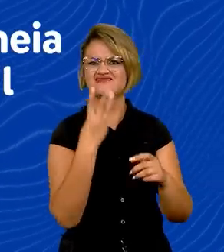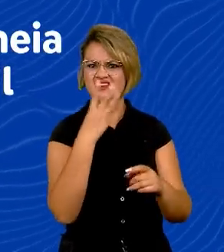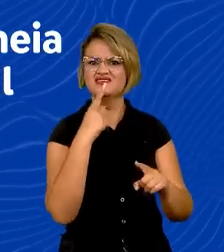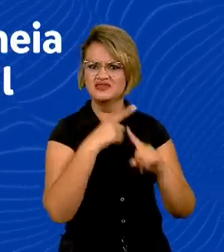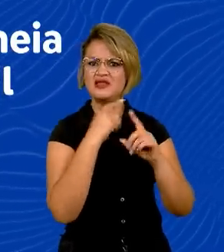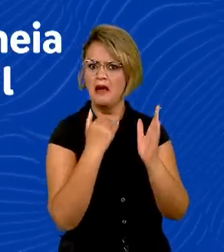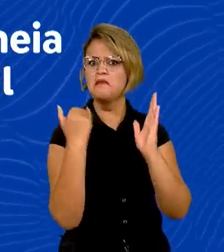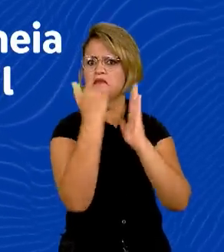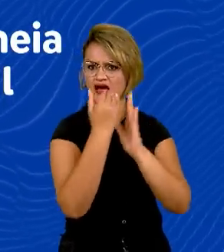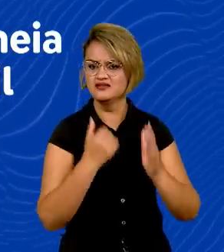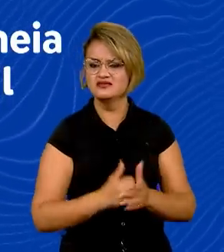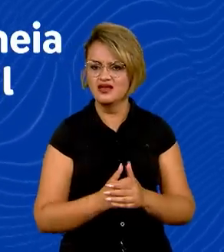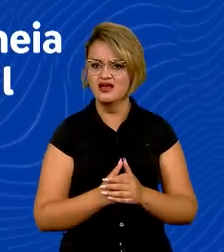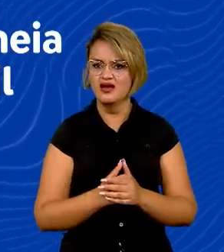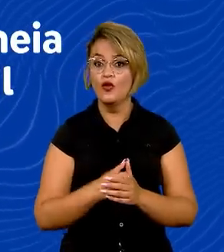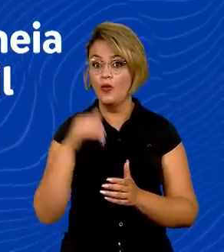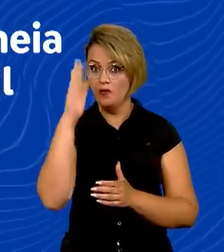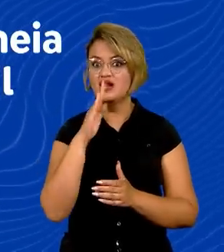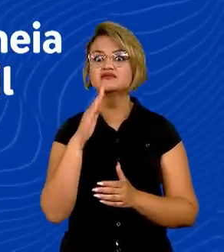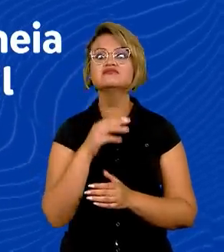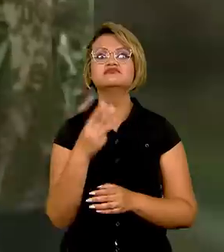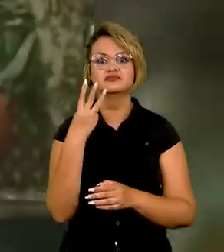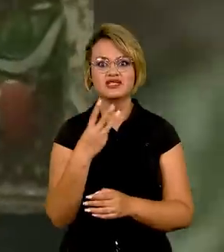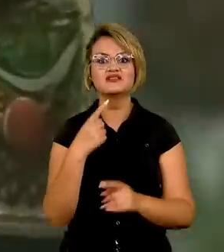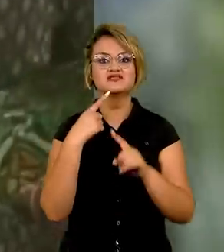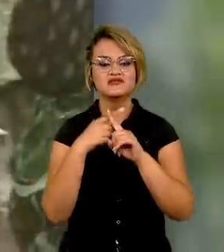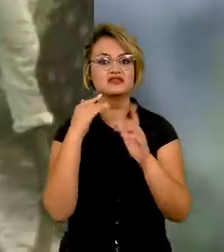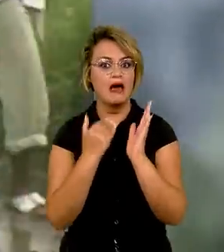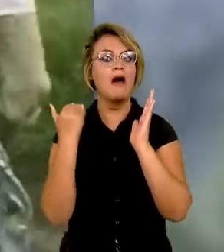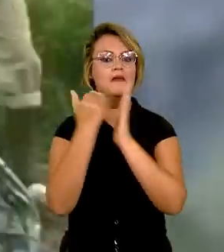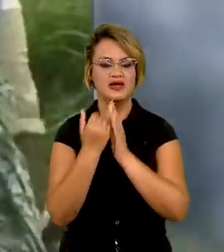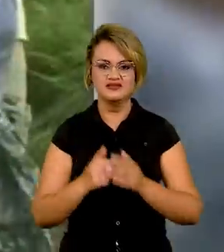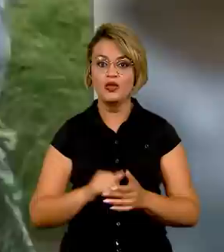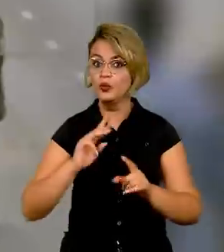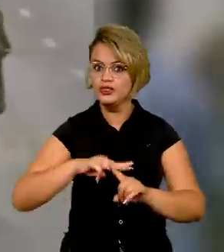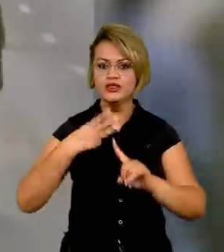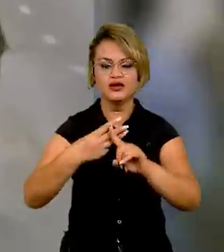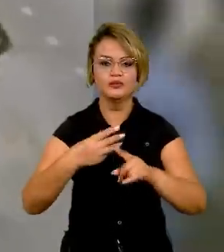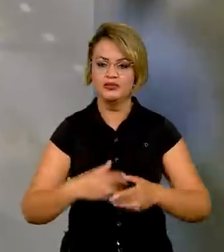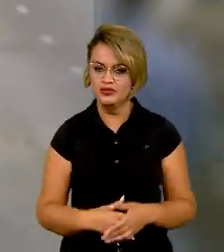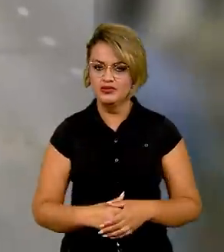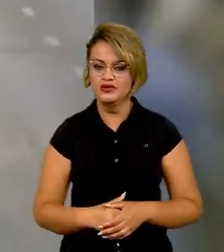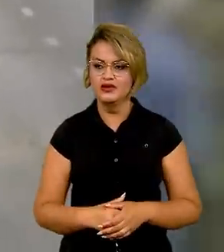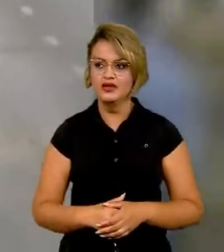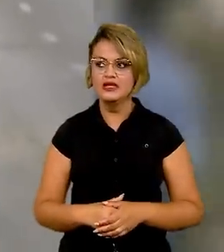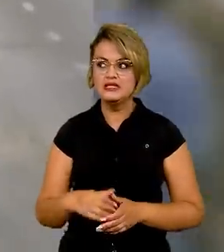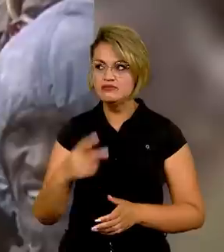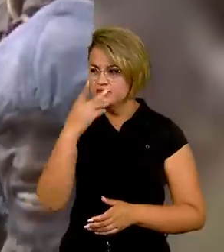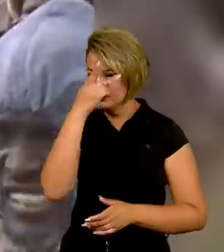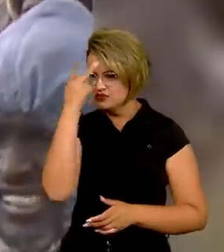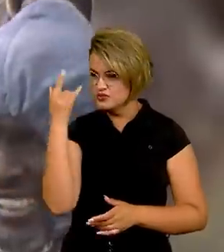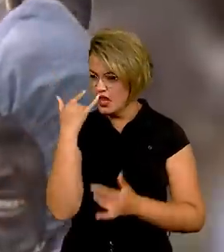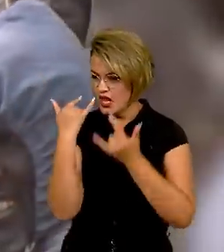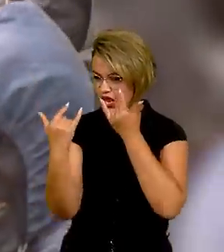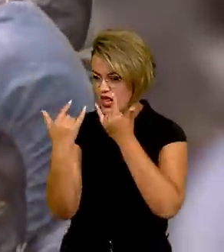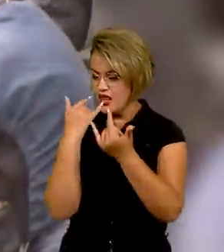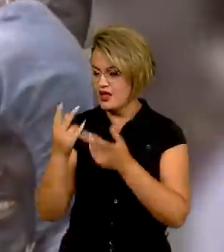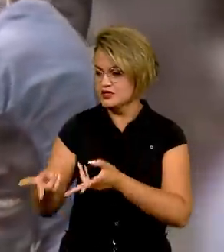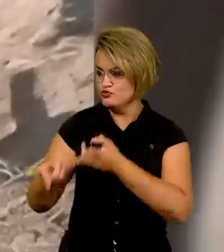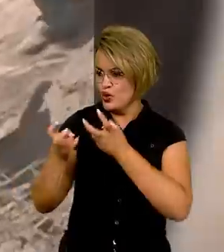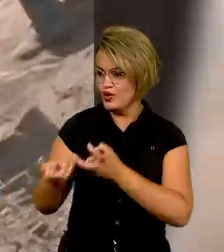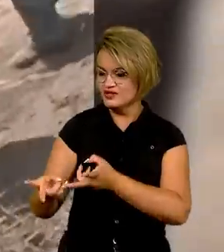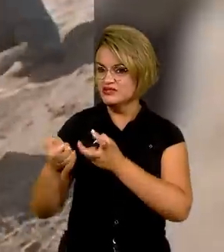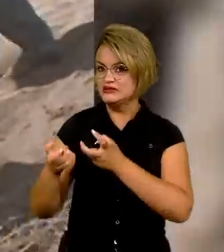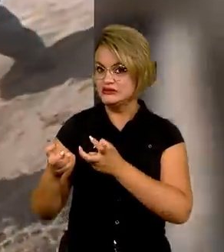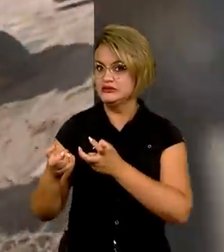três vezes e meia o tamanho do Brasil. É claro que isso ia despertar a cobiça, a vontade de explorar,